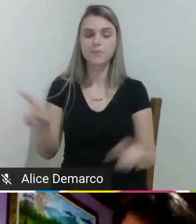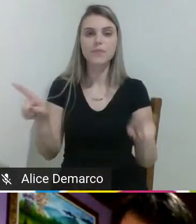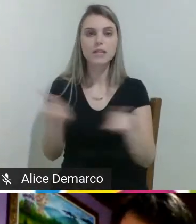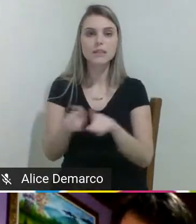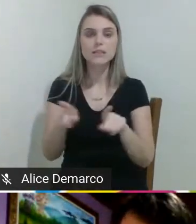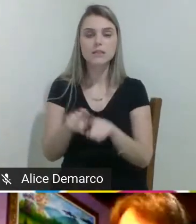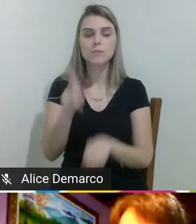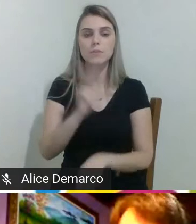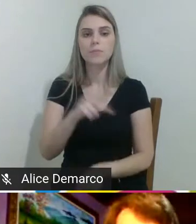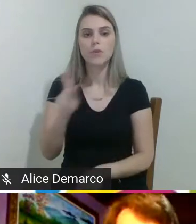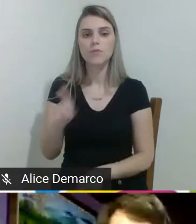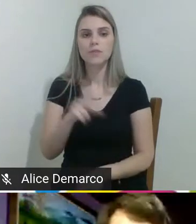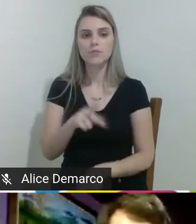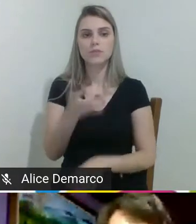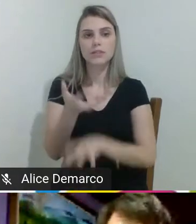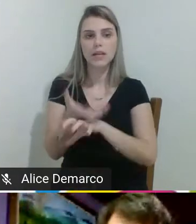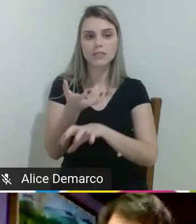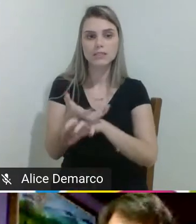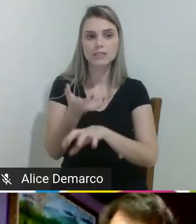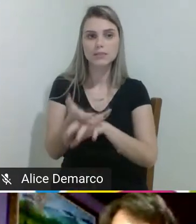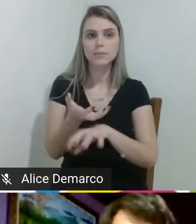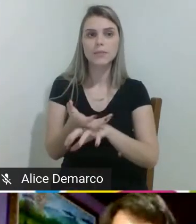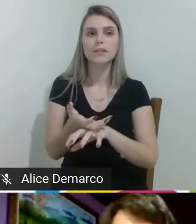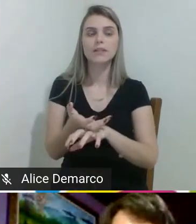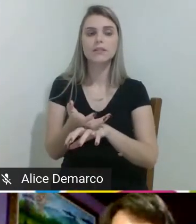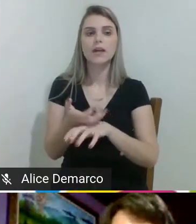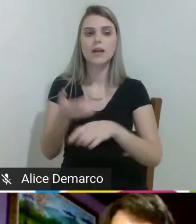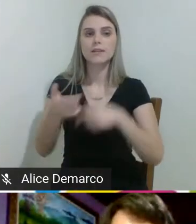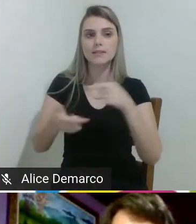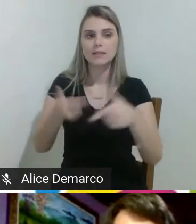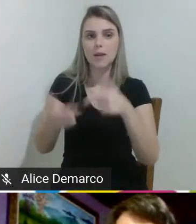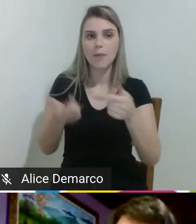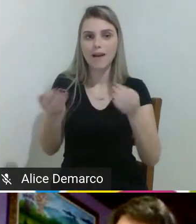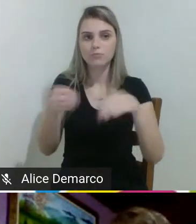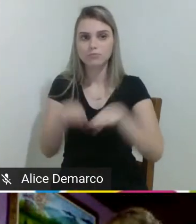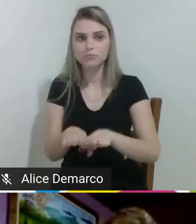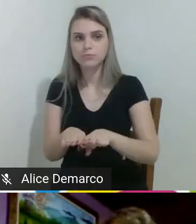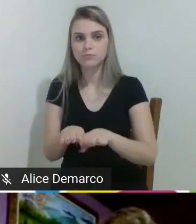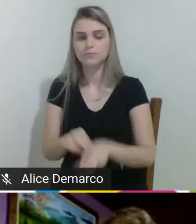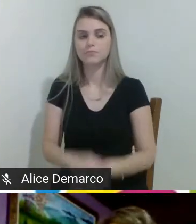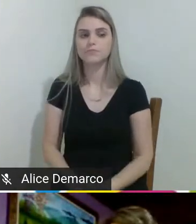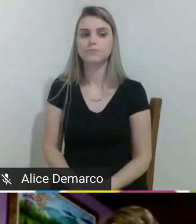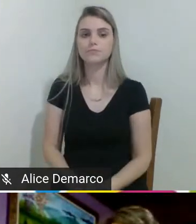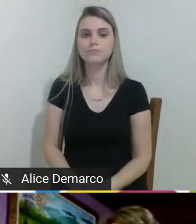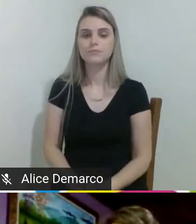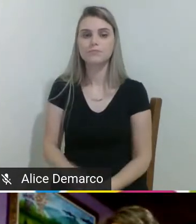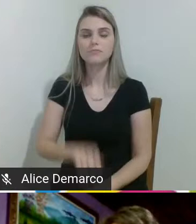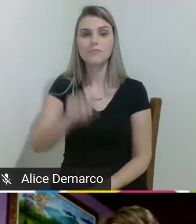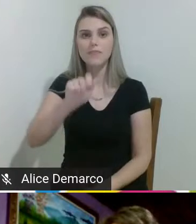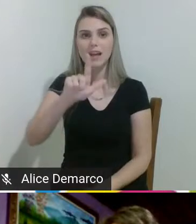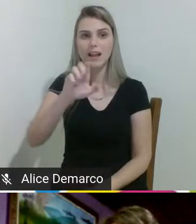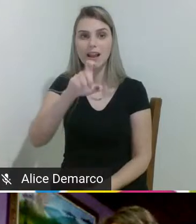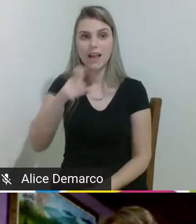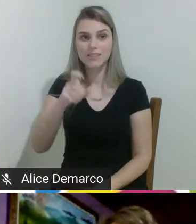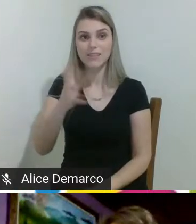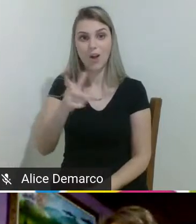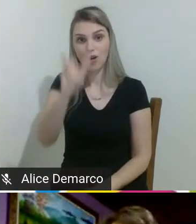o professor da disciplina de trabalho integrador. Alex, é com você. Obrigado.